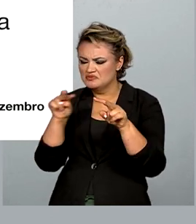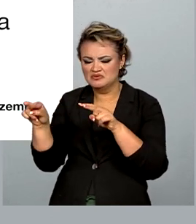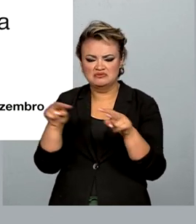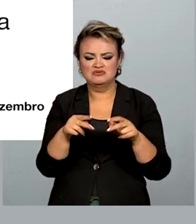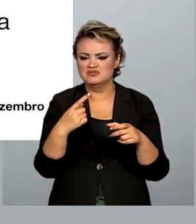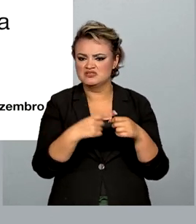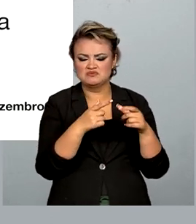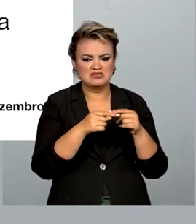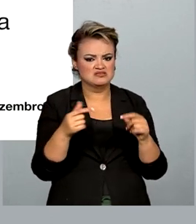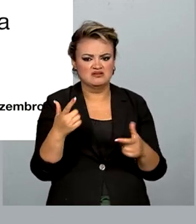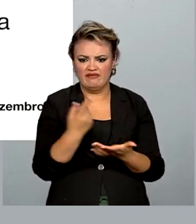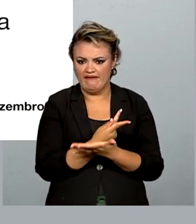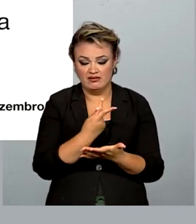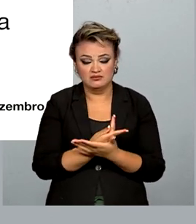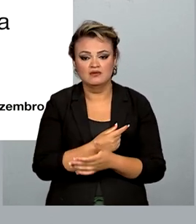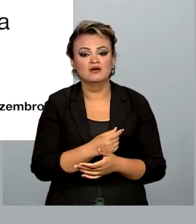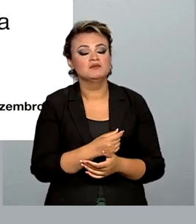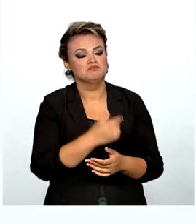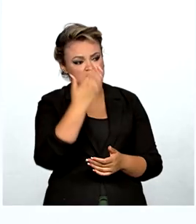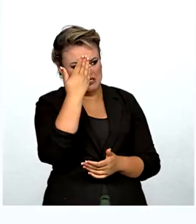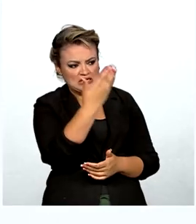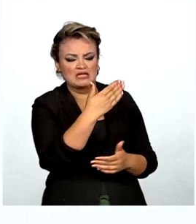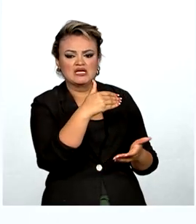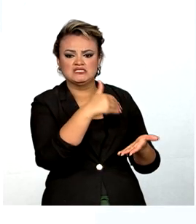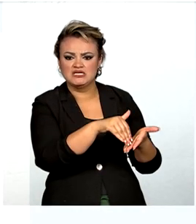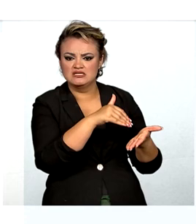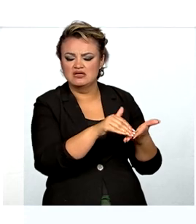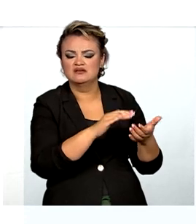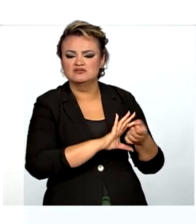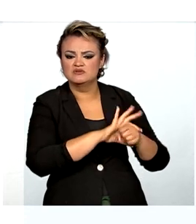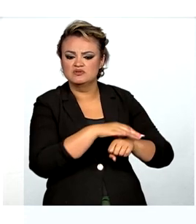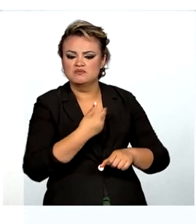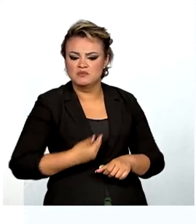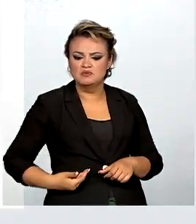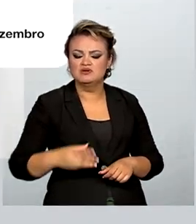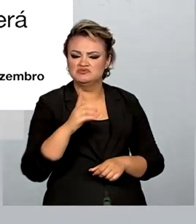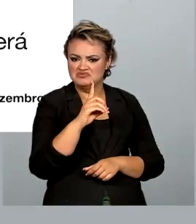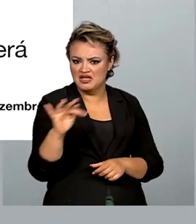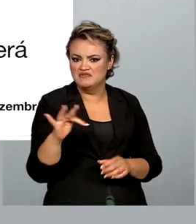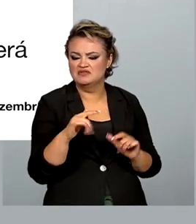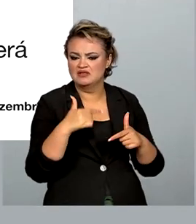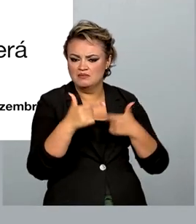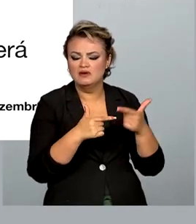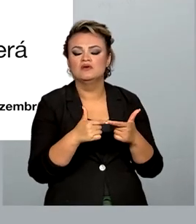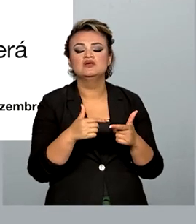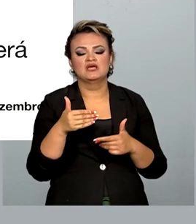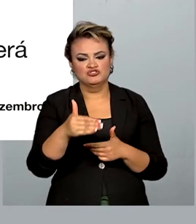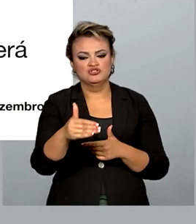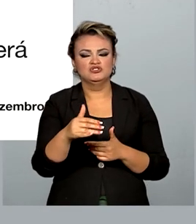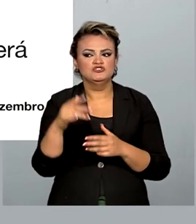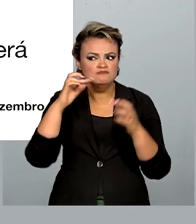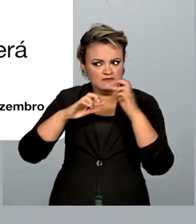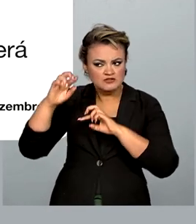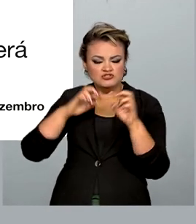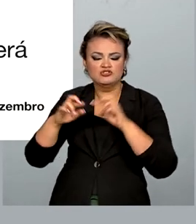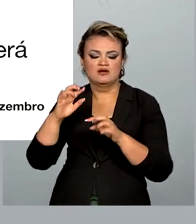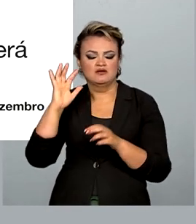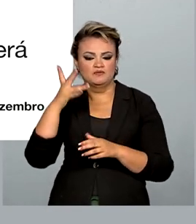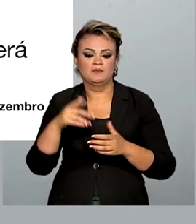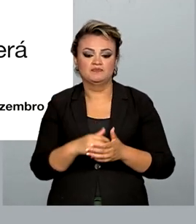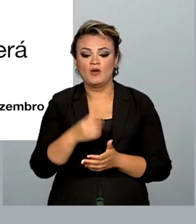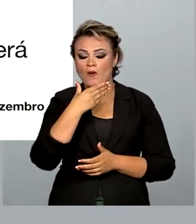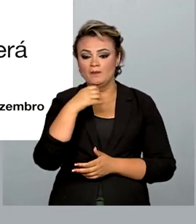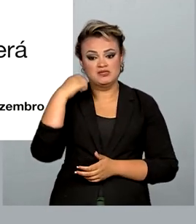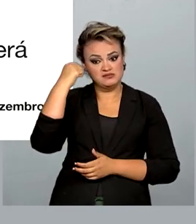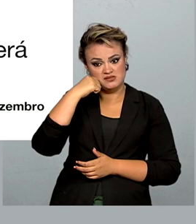Brasília. Ele agradeceu o empenho da Secretaria de Segurança Pública do Distrito Federal e disse que tudo será apurado. O senador eleito,